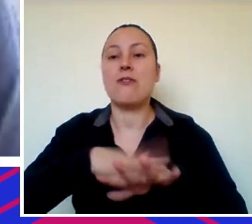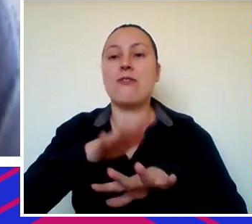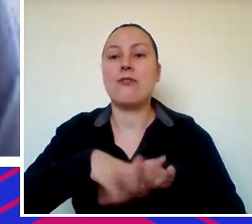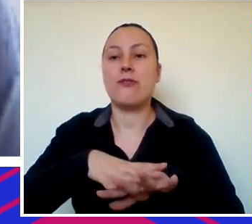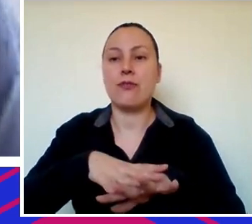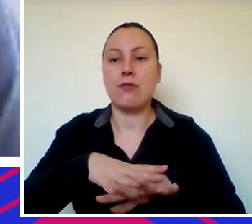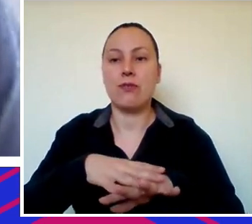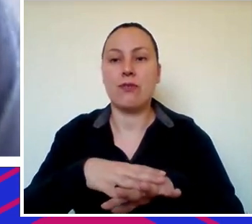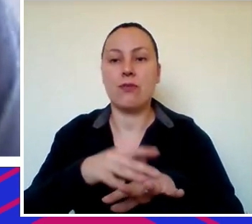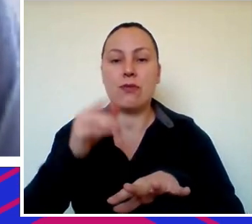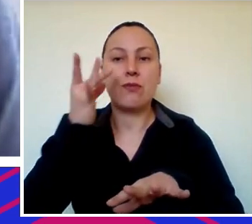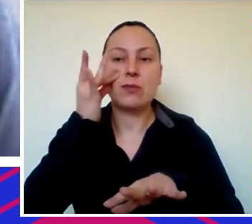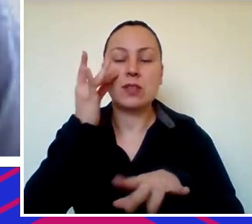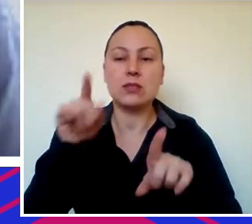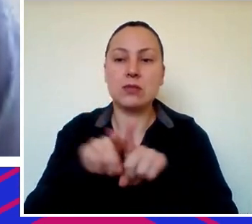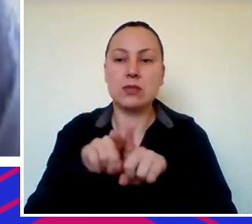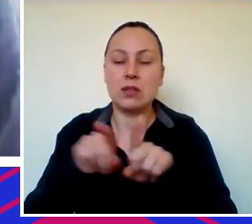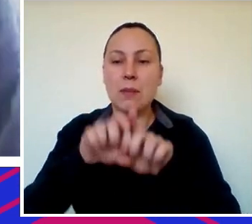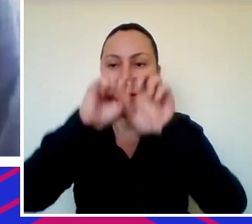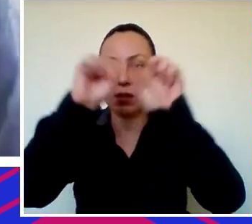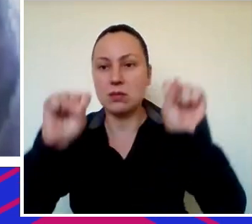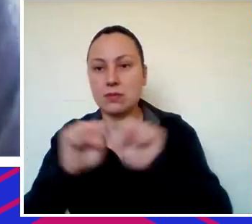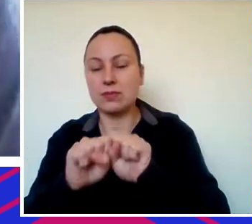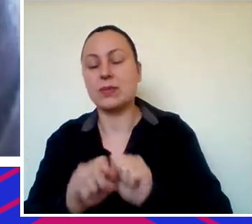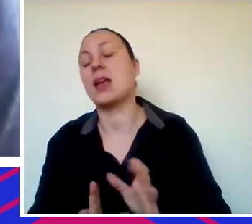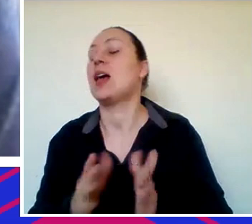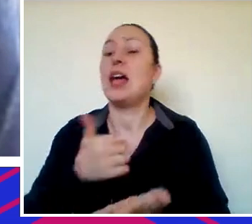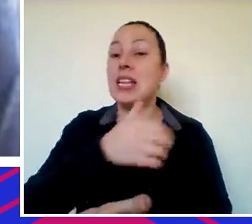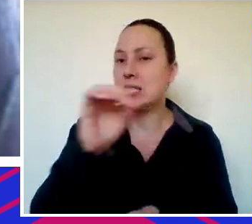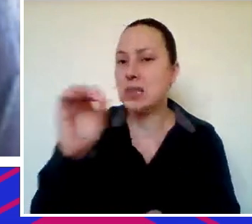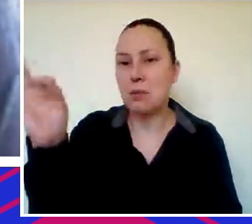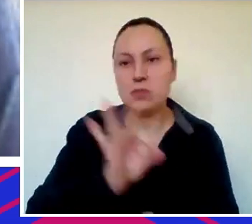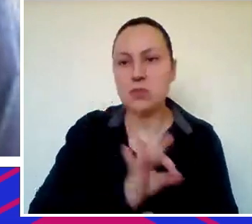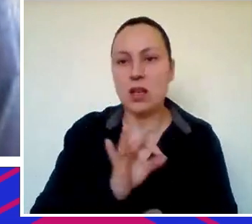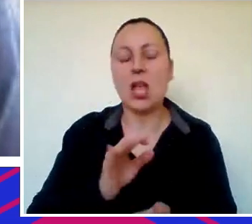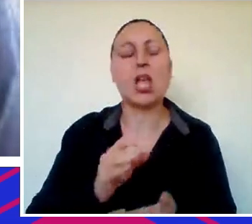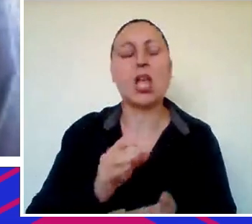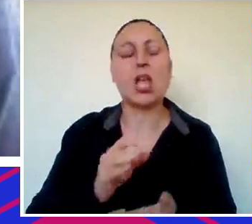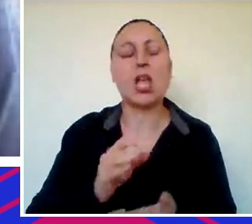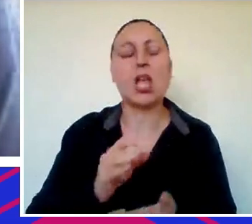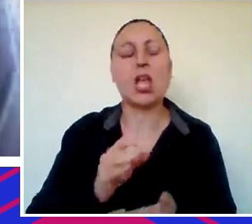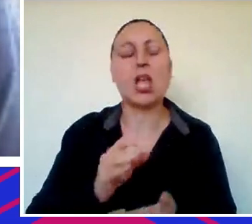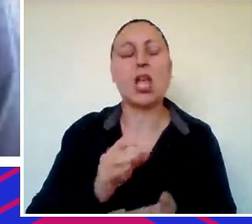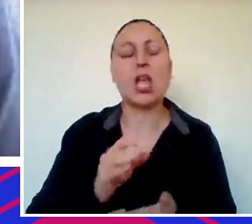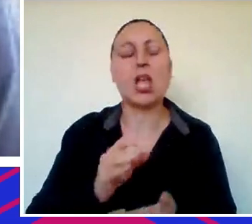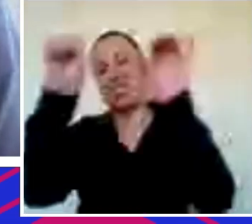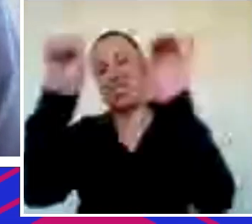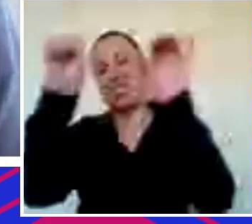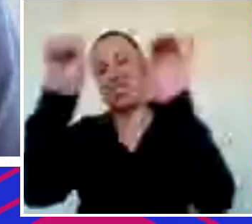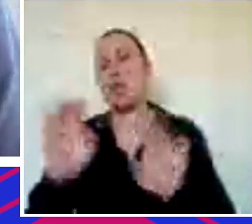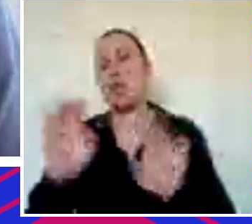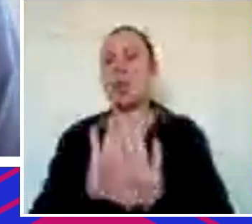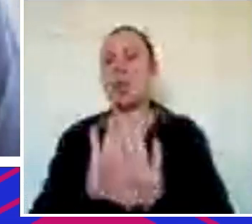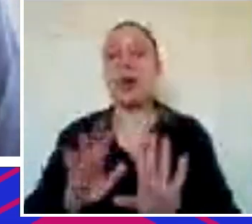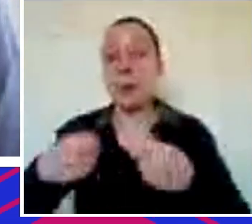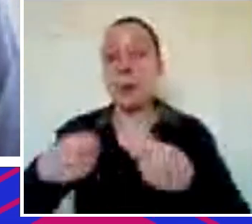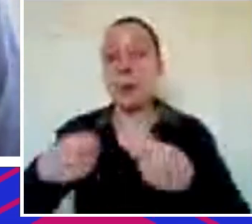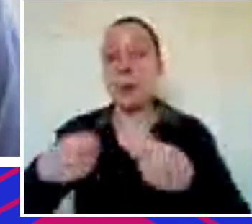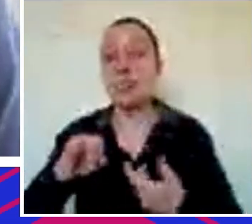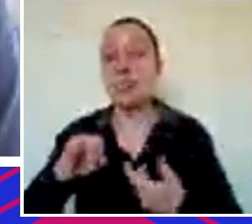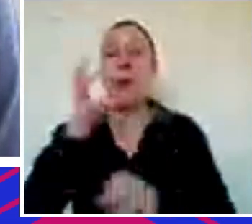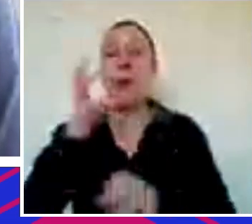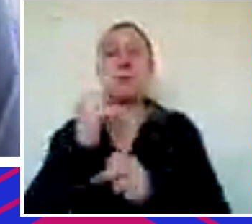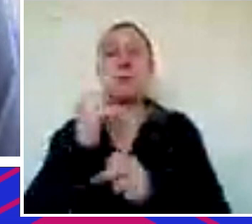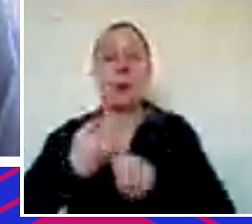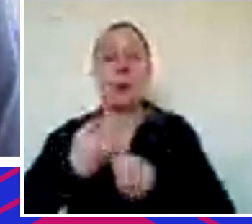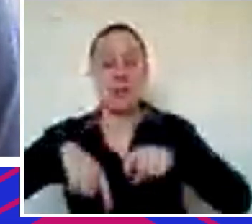que vai ser transformado 100% por software, porque construção envolve elementos físicos, né, você precisa construir ou reformar, você vai transacionar elementos físicos,